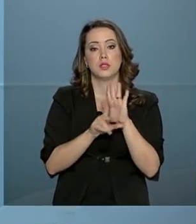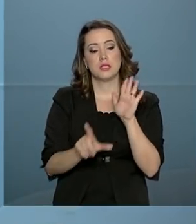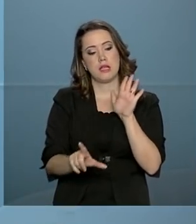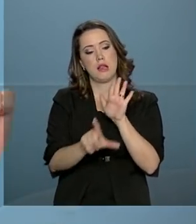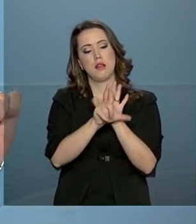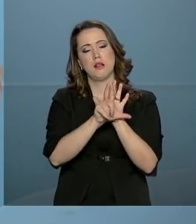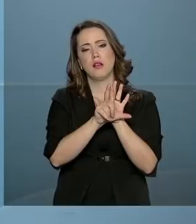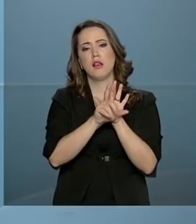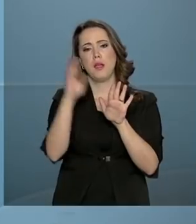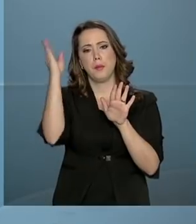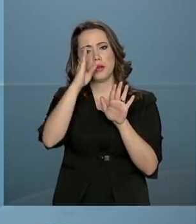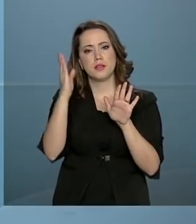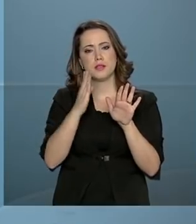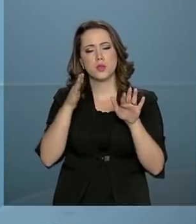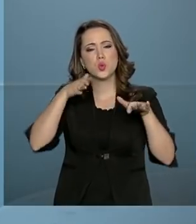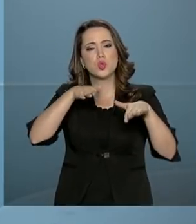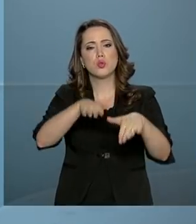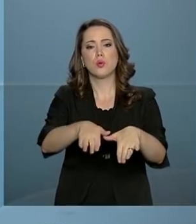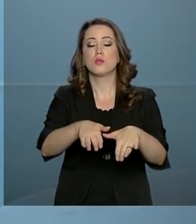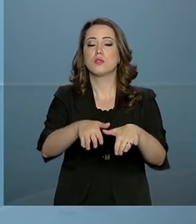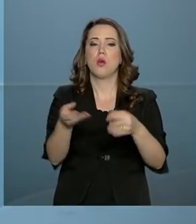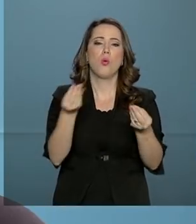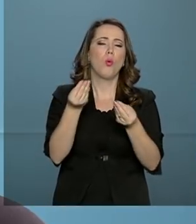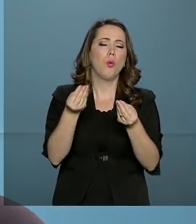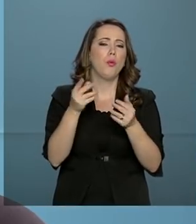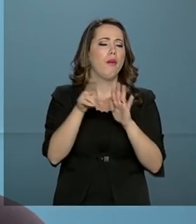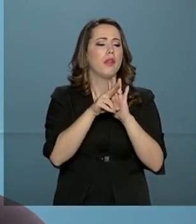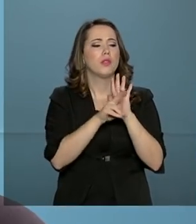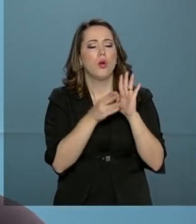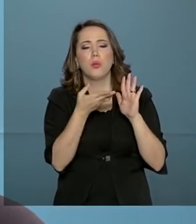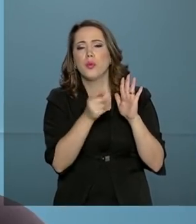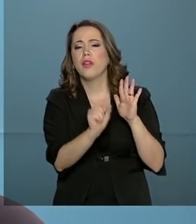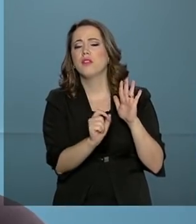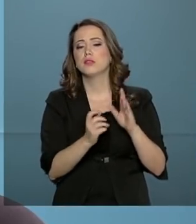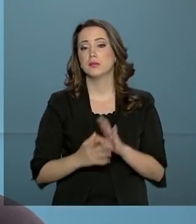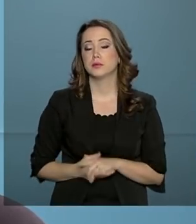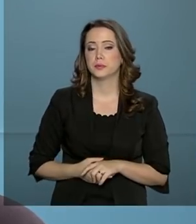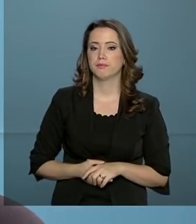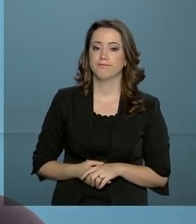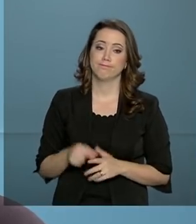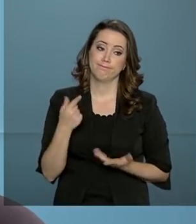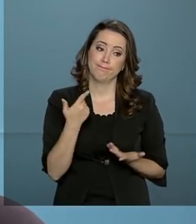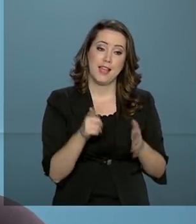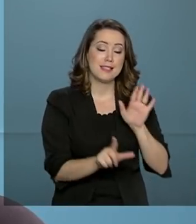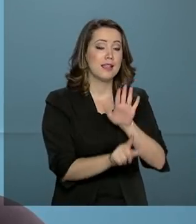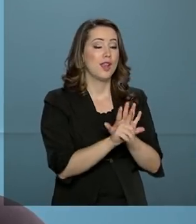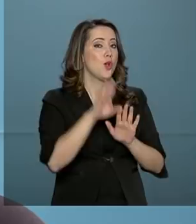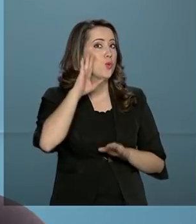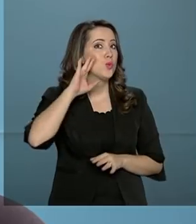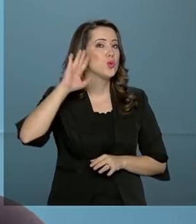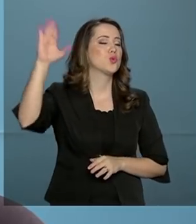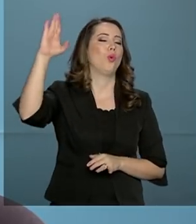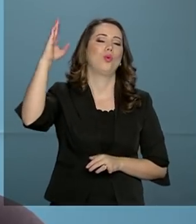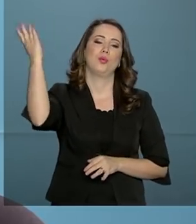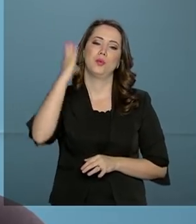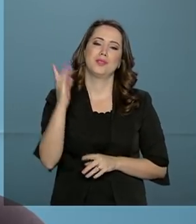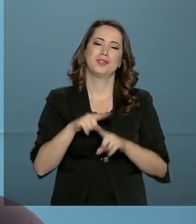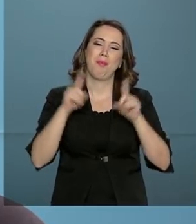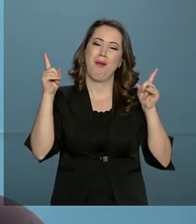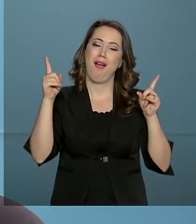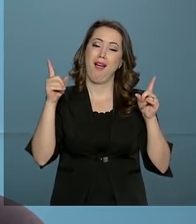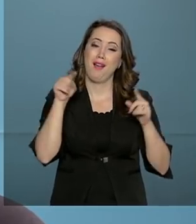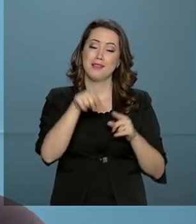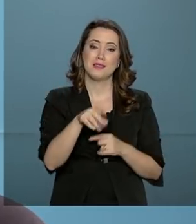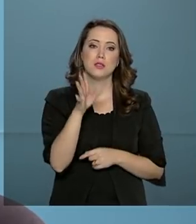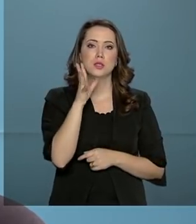brasileira de inclusão. Que partes são essas? Veja só, essa lei era um sonho para o Brasil. E, infelizmente, essa